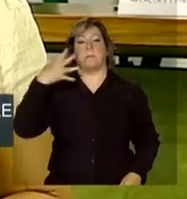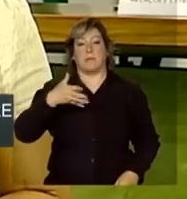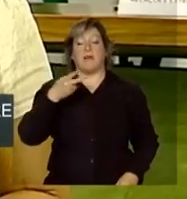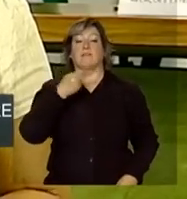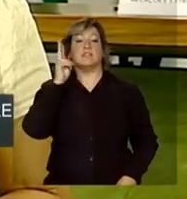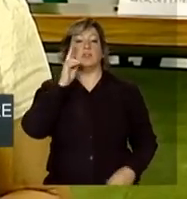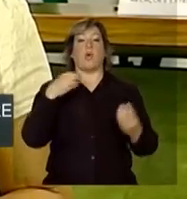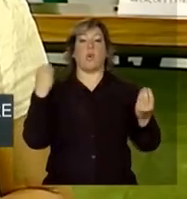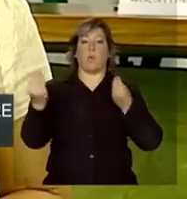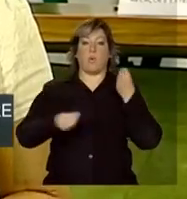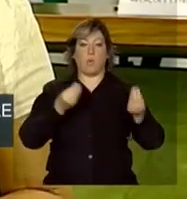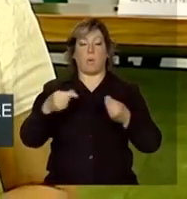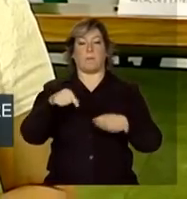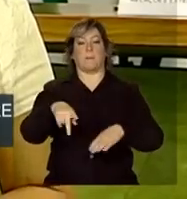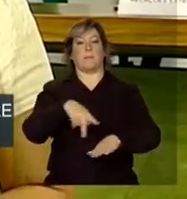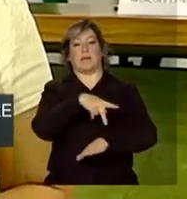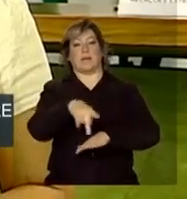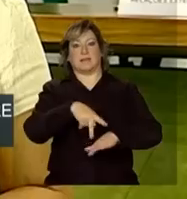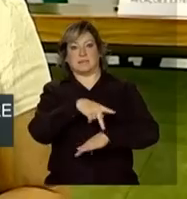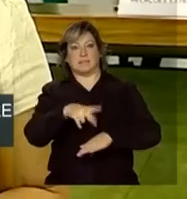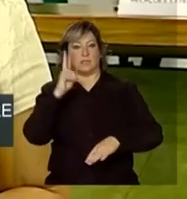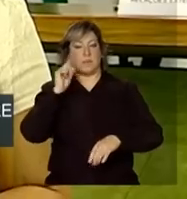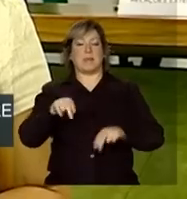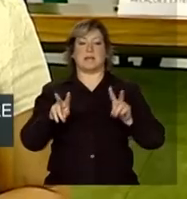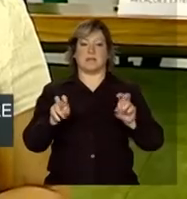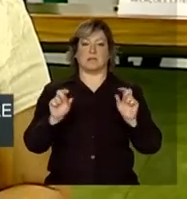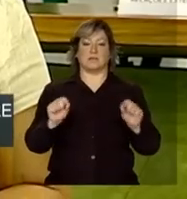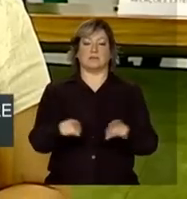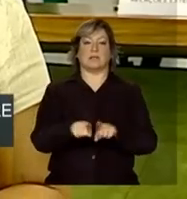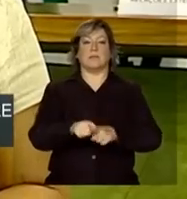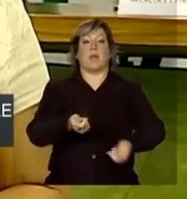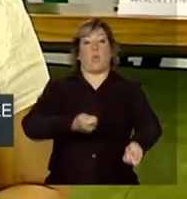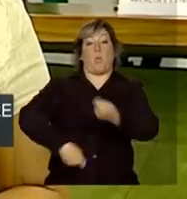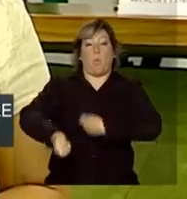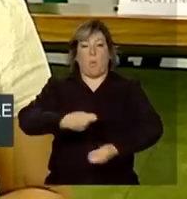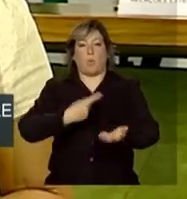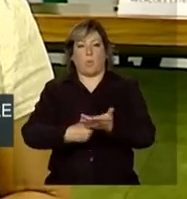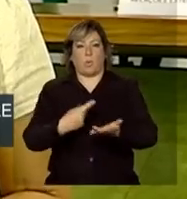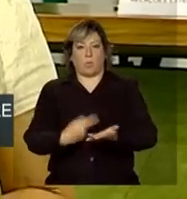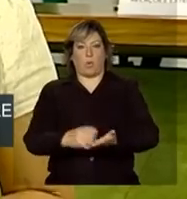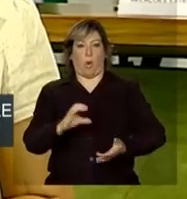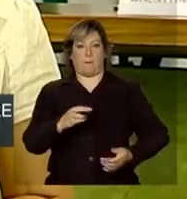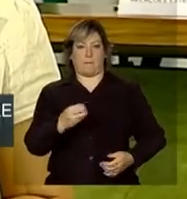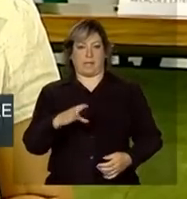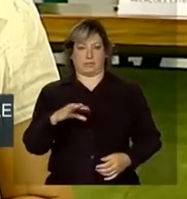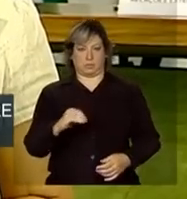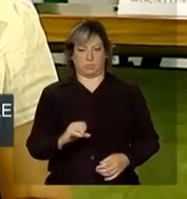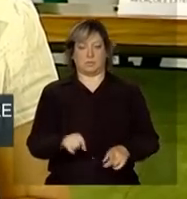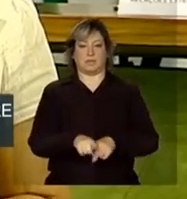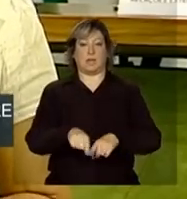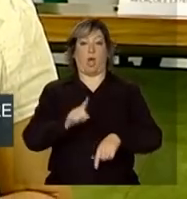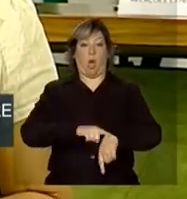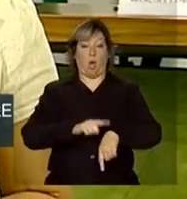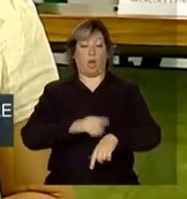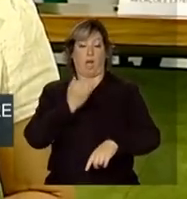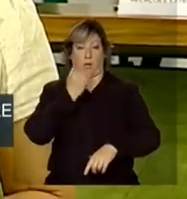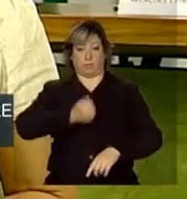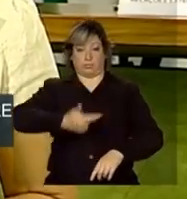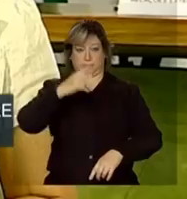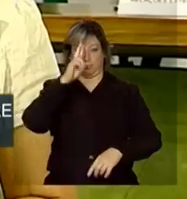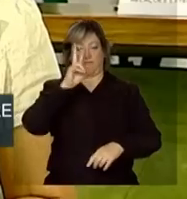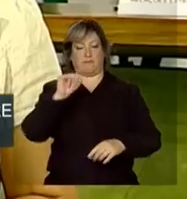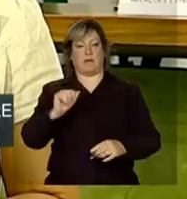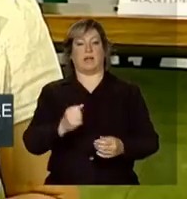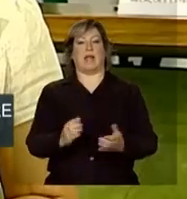falar sobre a perspectiva do país, sobre este assunto e também sobre as negociações comerciais. Na hora do almoço, vai ser lançado um livro